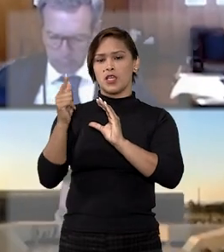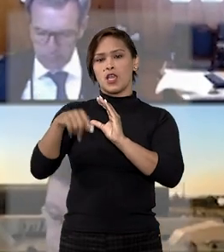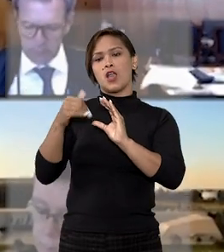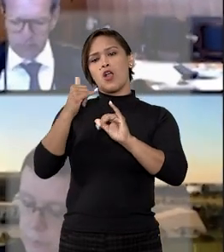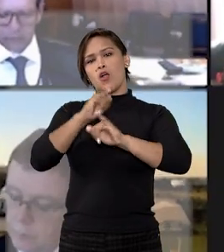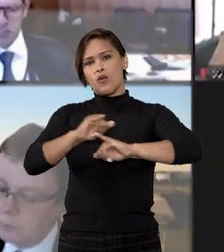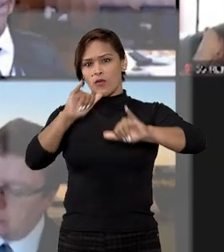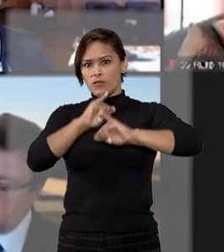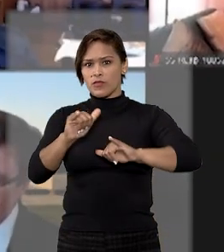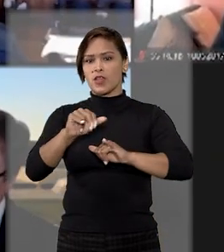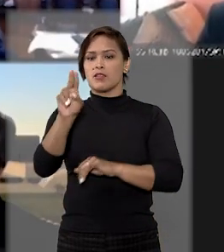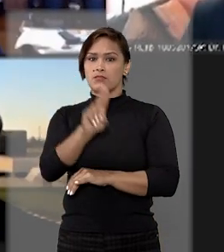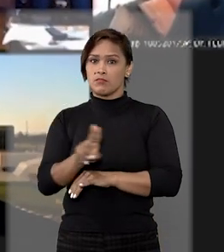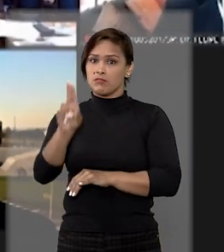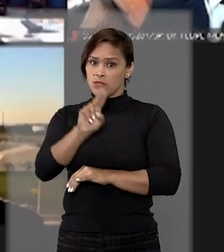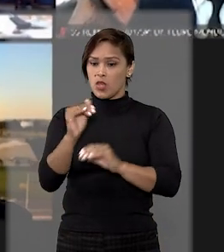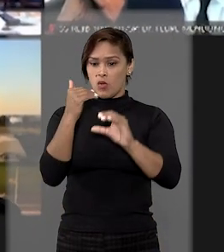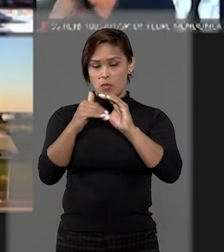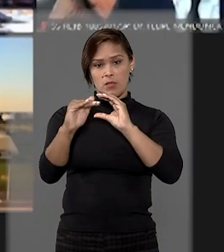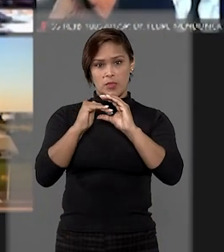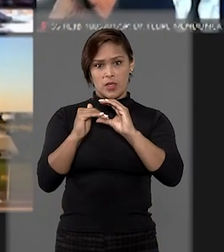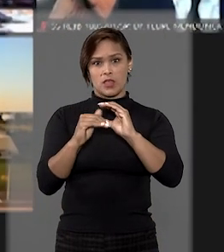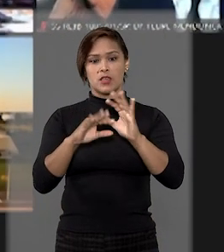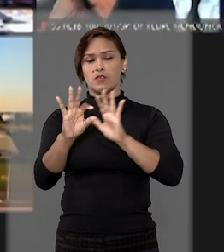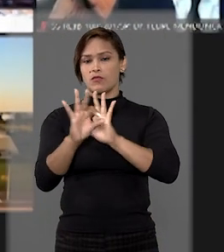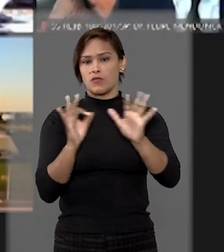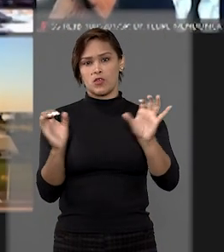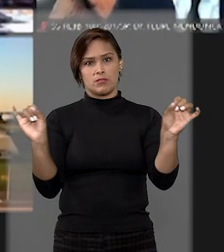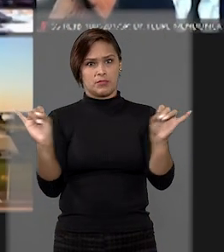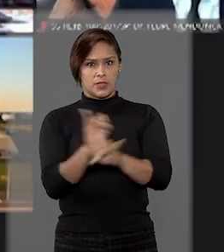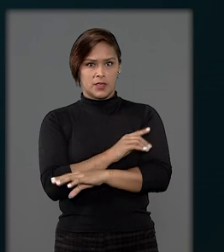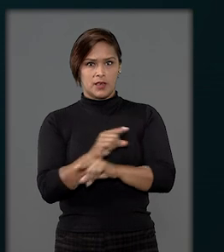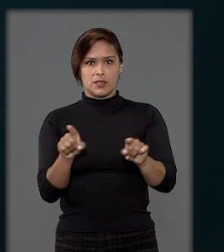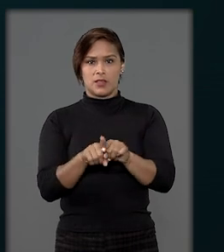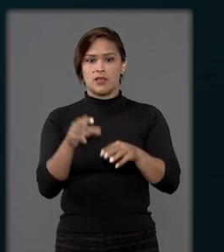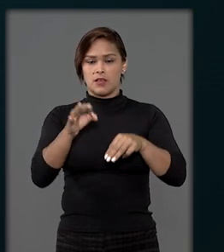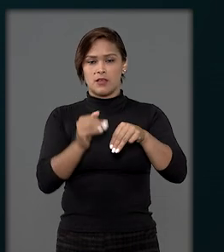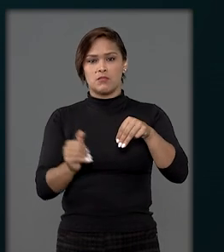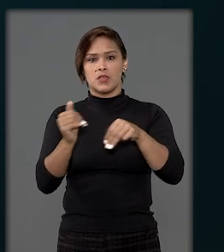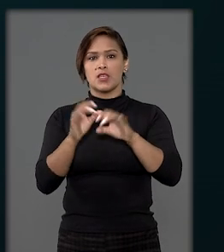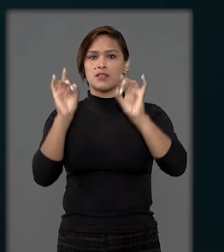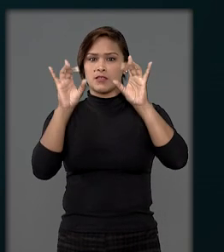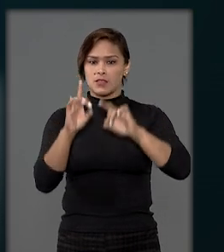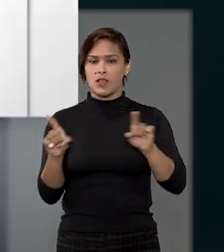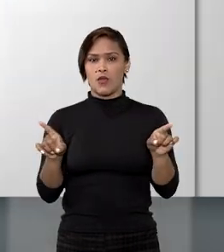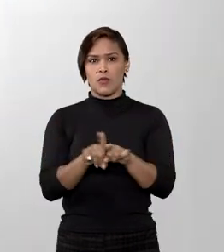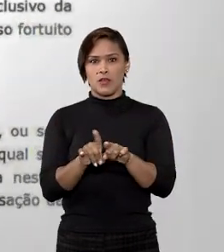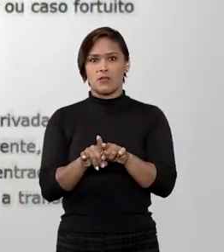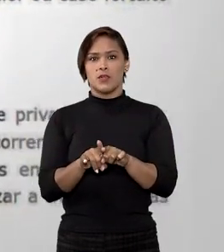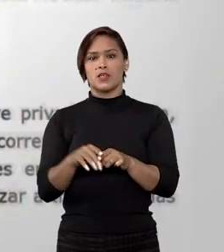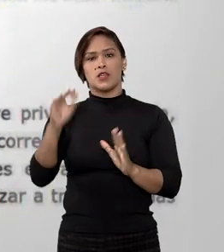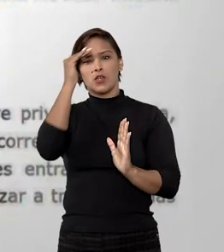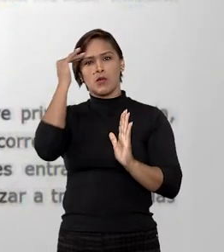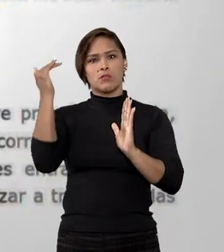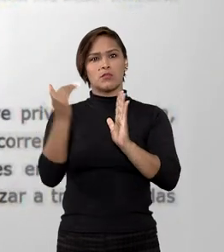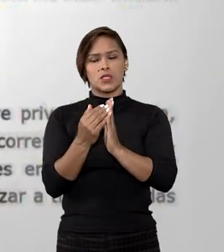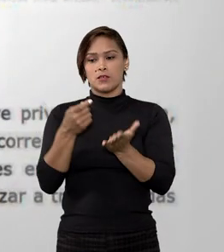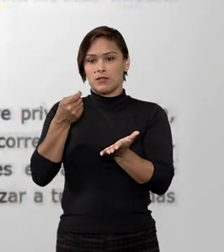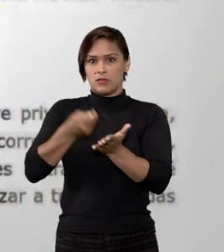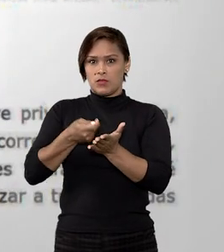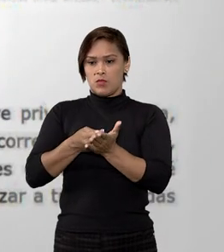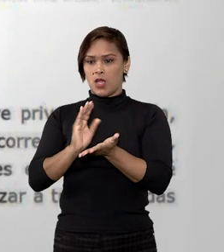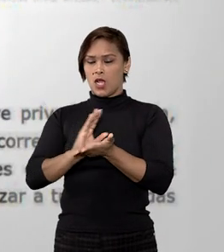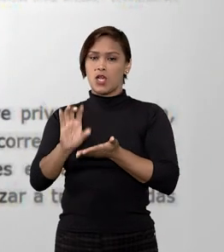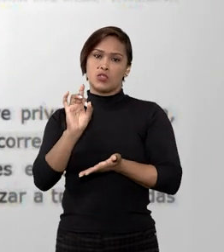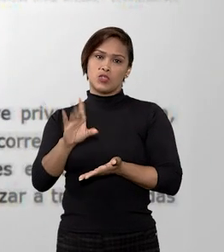recebidas ou enviadas pelo usuário e que foram deletadas. A ministra destacou também que o dever de